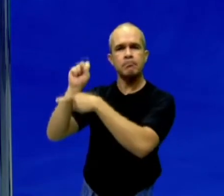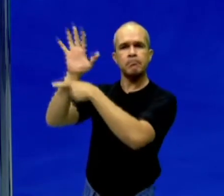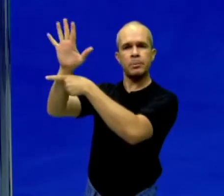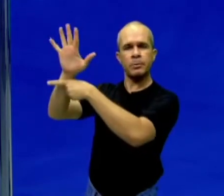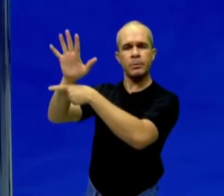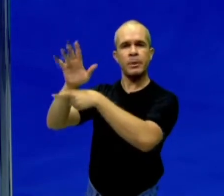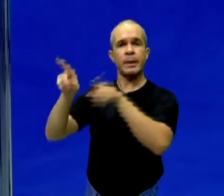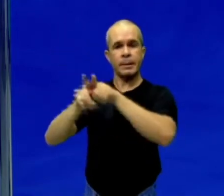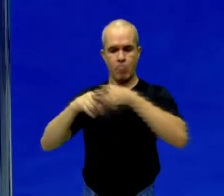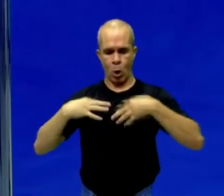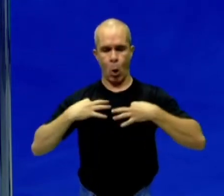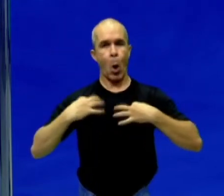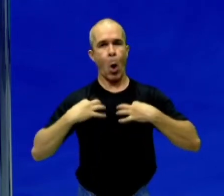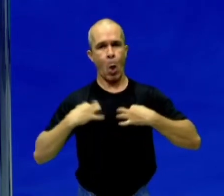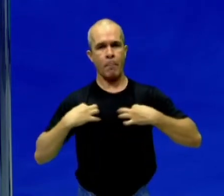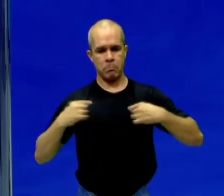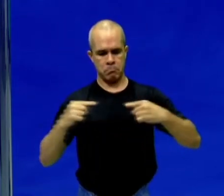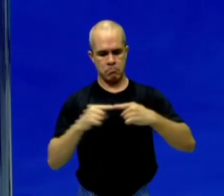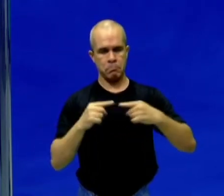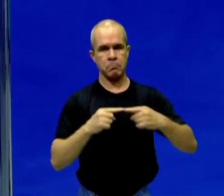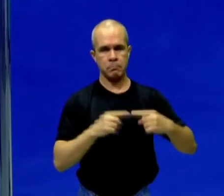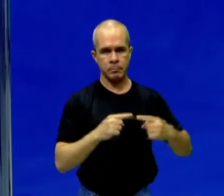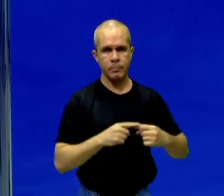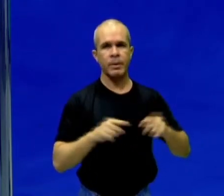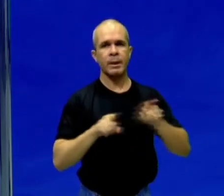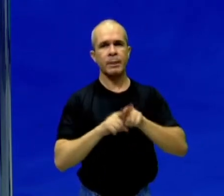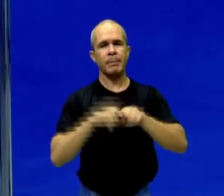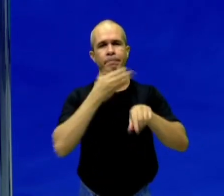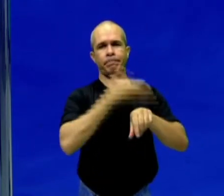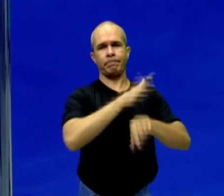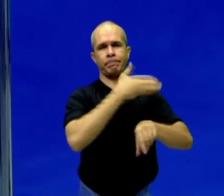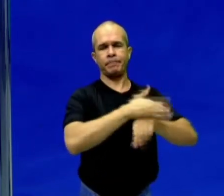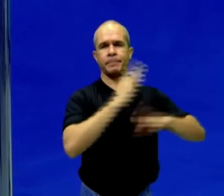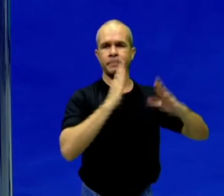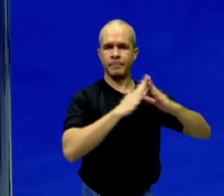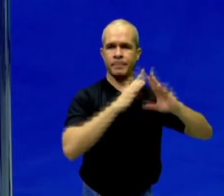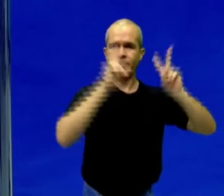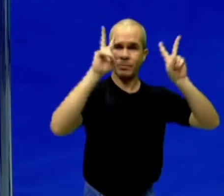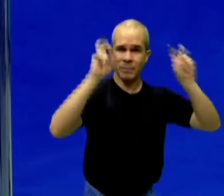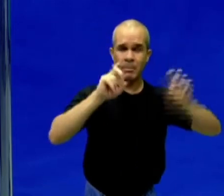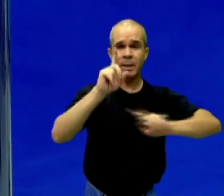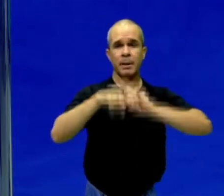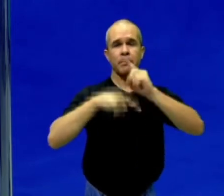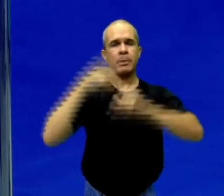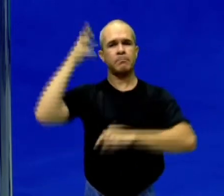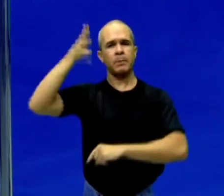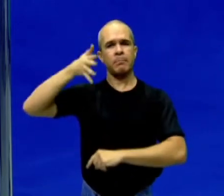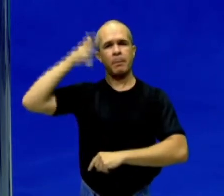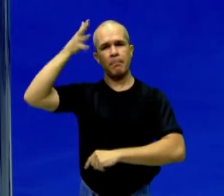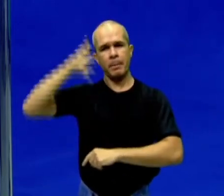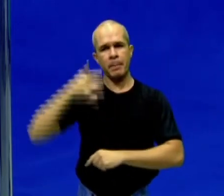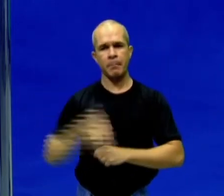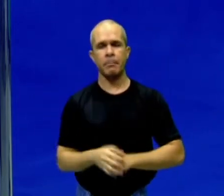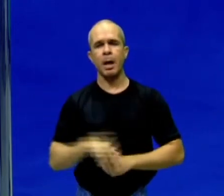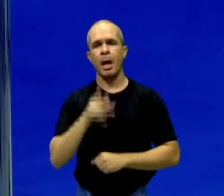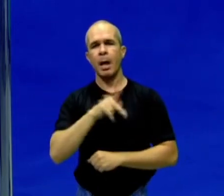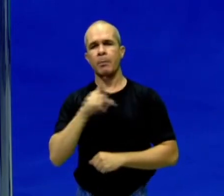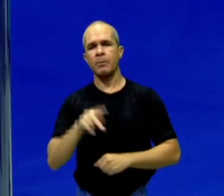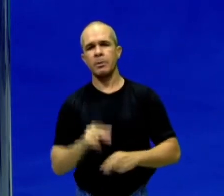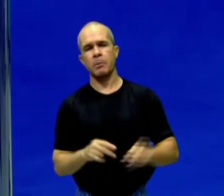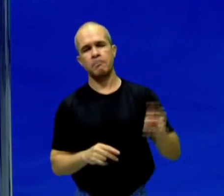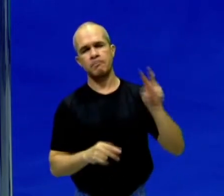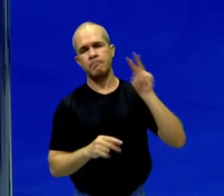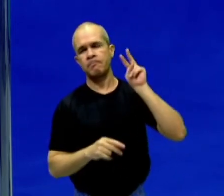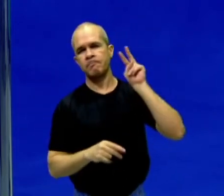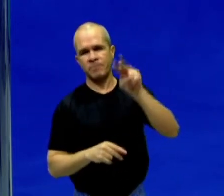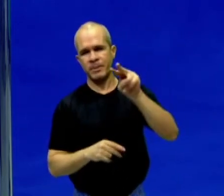colocar a melhor roupa, ensaiar o tema, né? E apresentar para o professor, para que você possa ter uma boa nota.